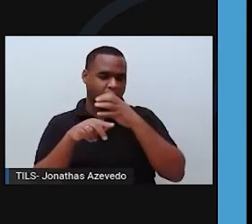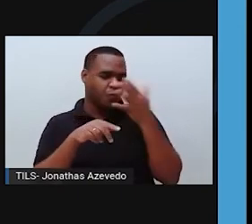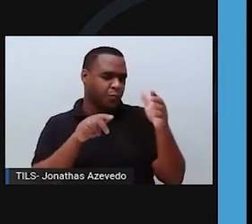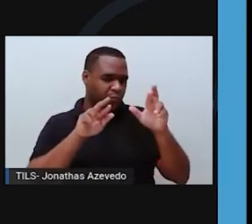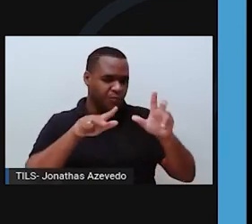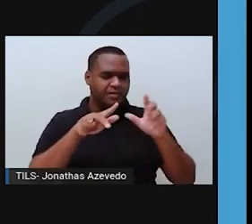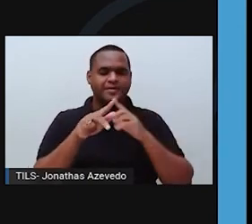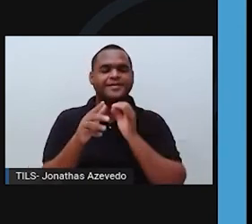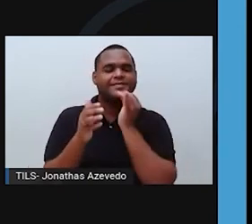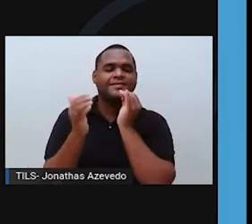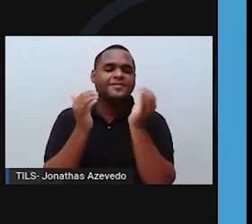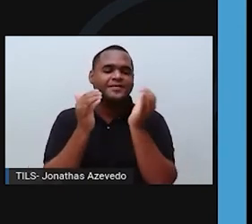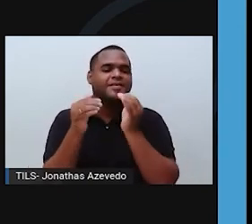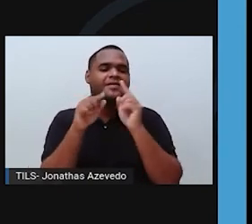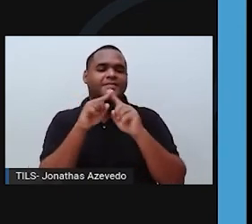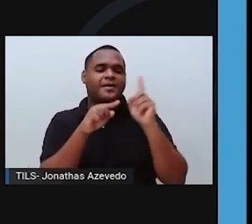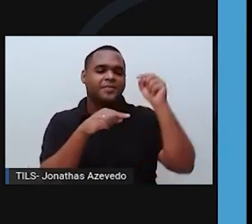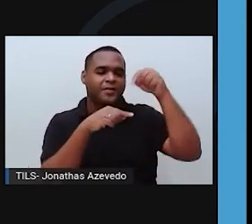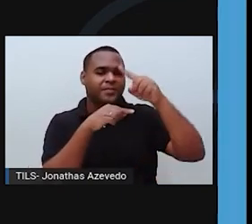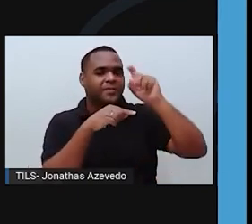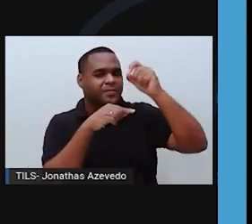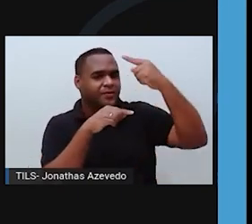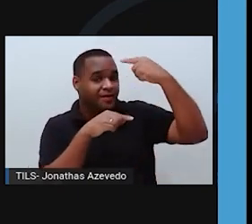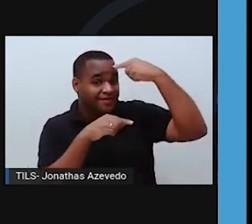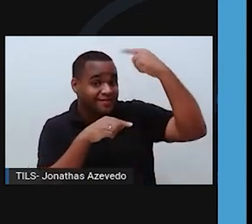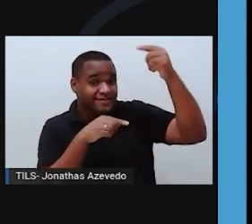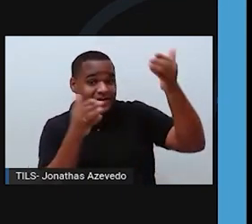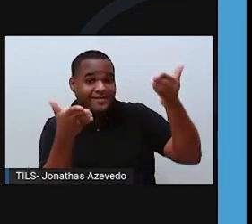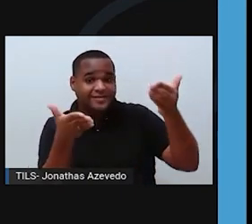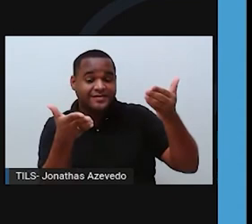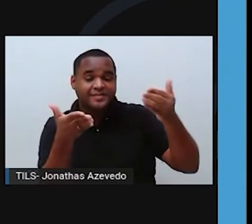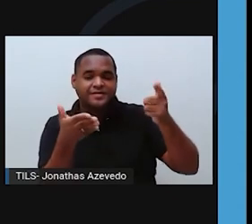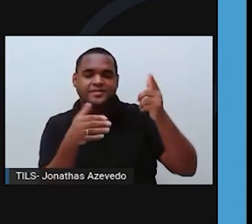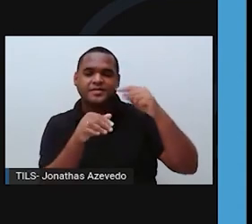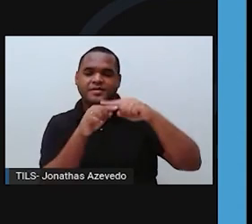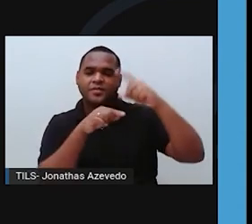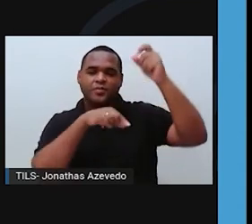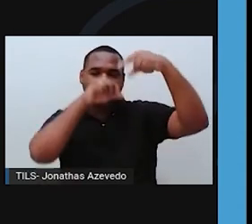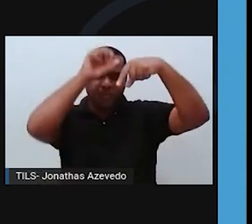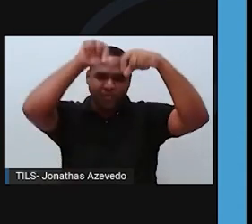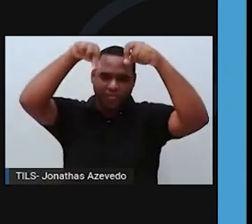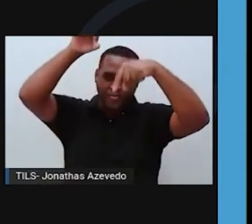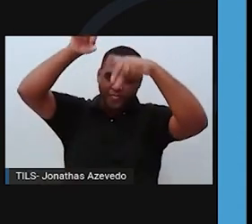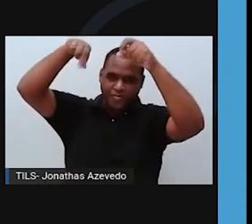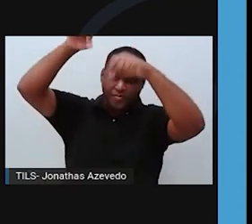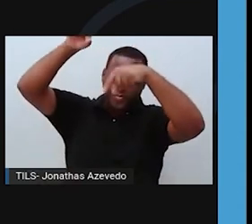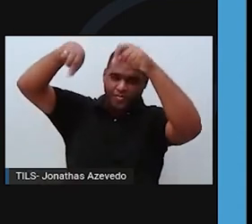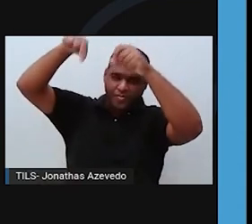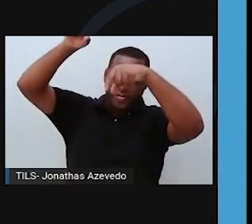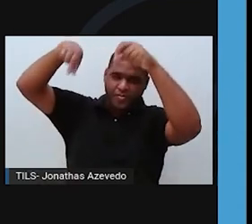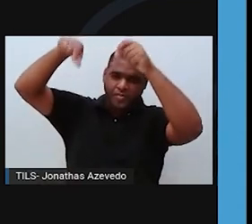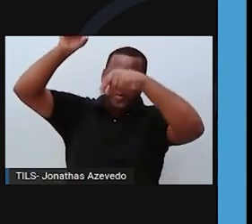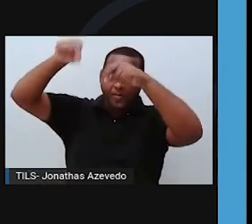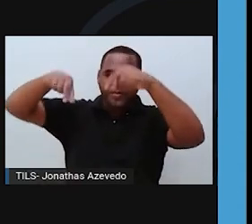como, por exemplo, da radiação do Sol e de pequenos objetos que voam pelo espaço.